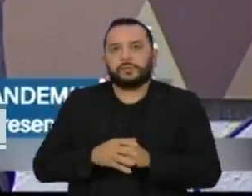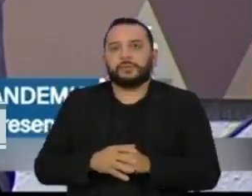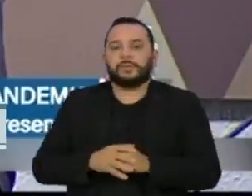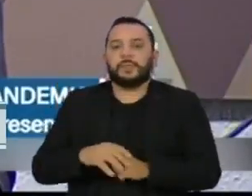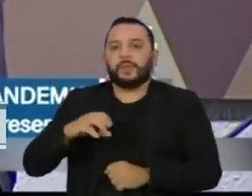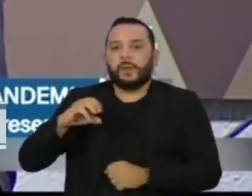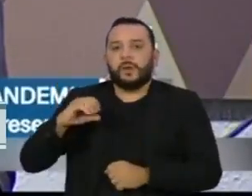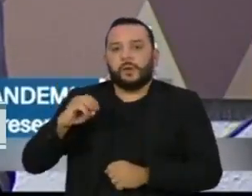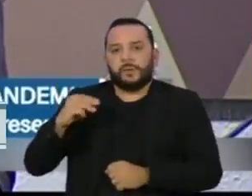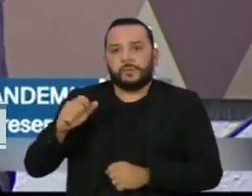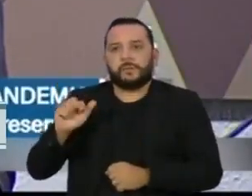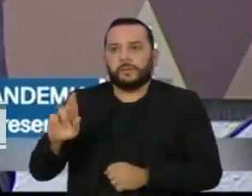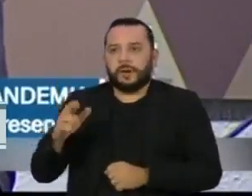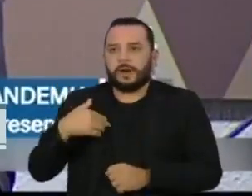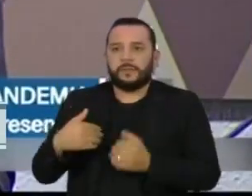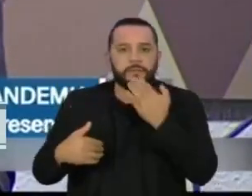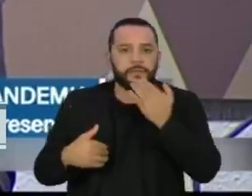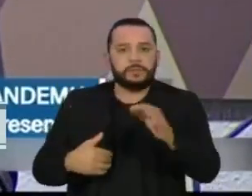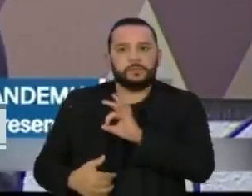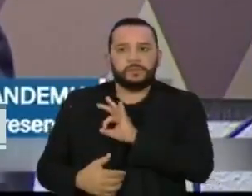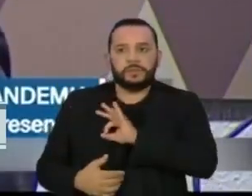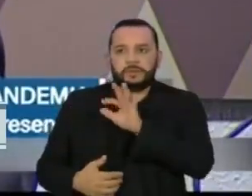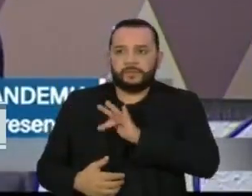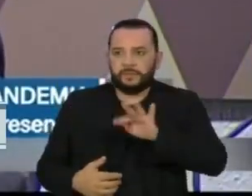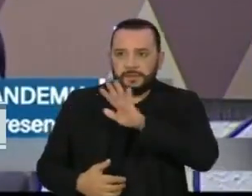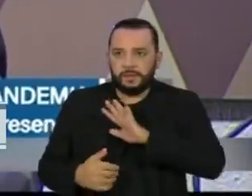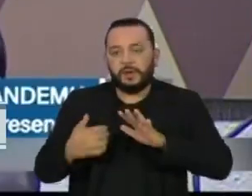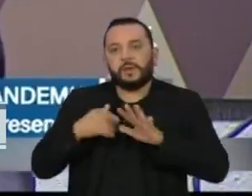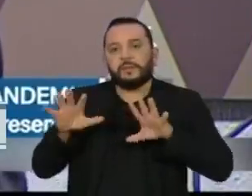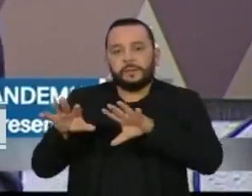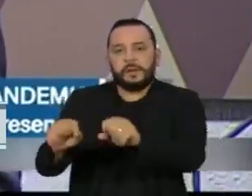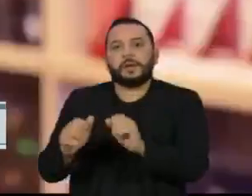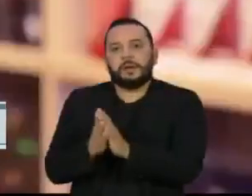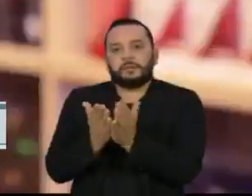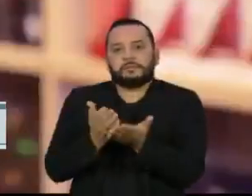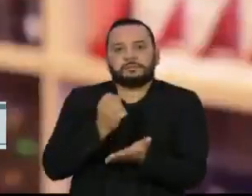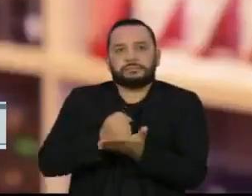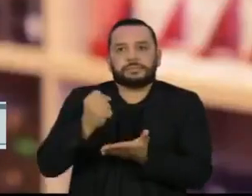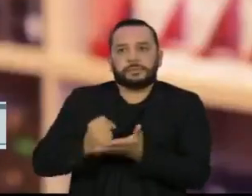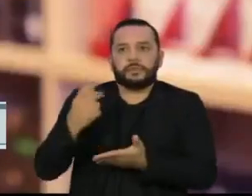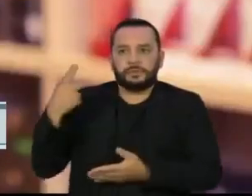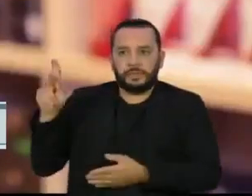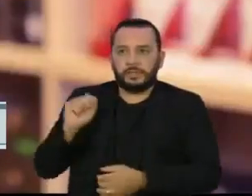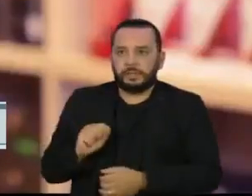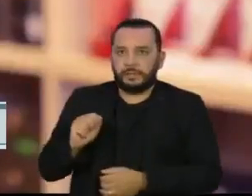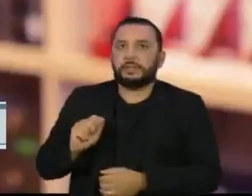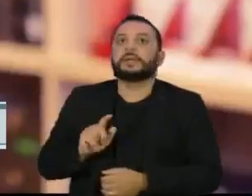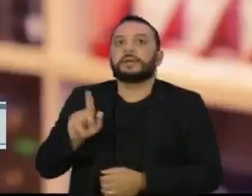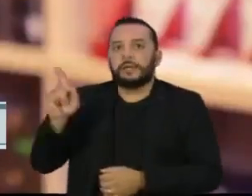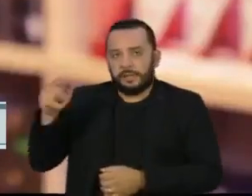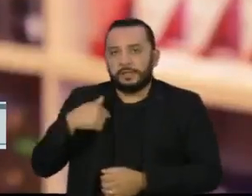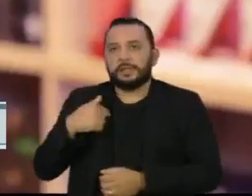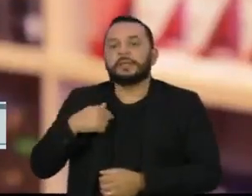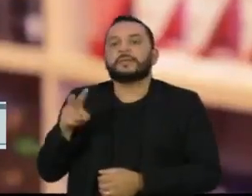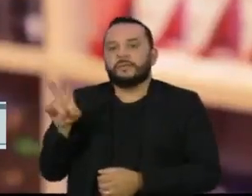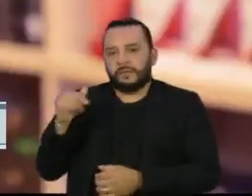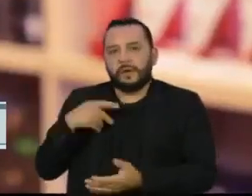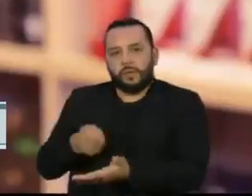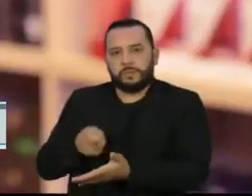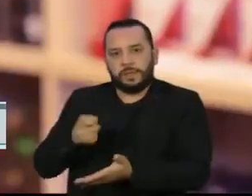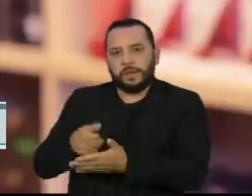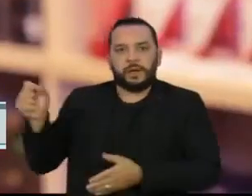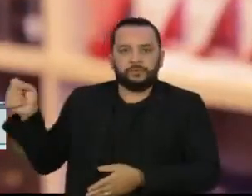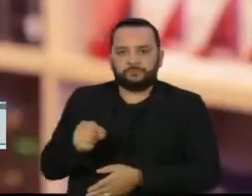afirmou que deve pedir à Polícia Federal para reter o passaporte do empresário. Ele deve ser conduzido coercitivamente